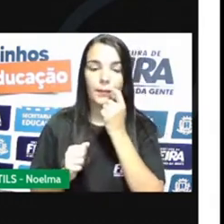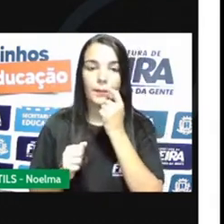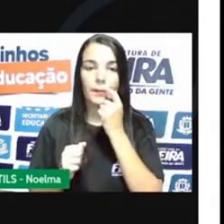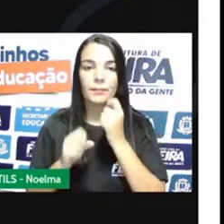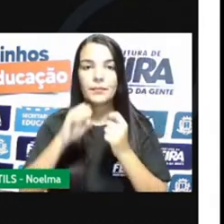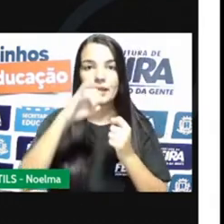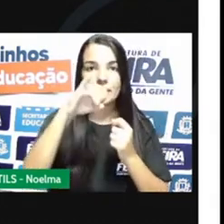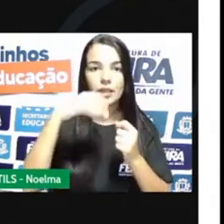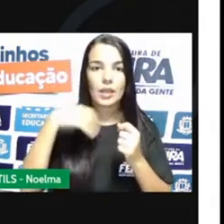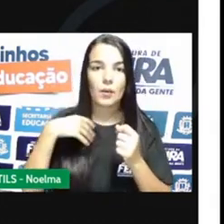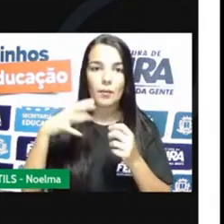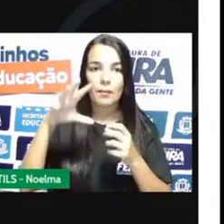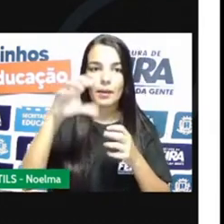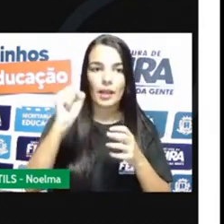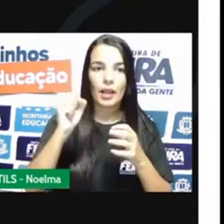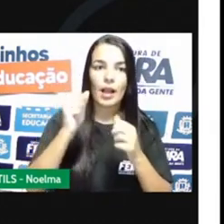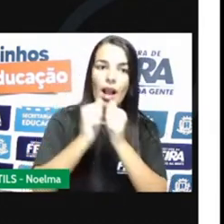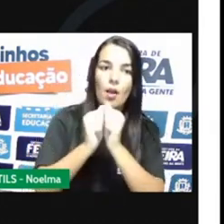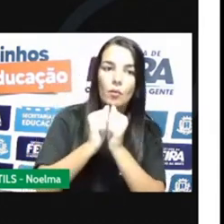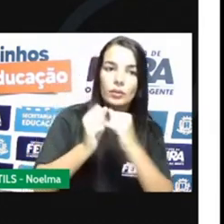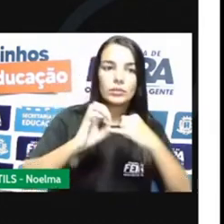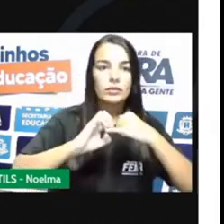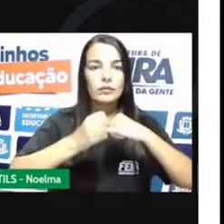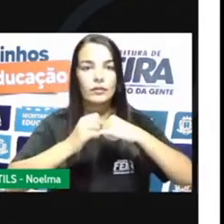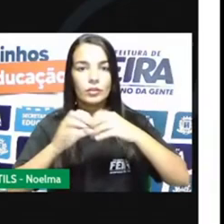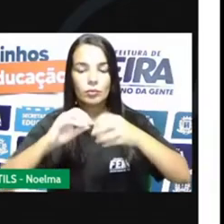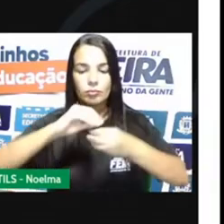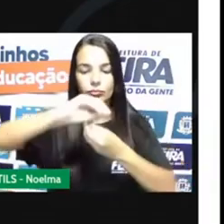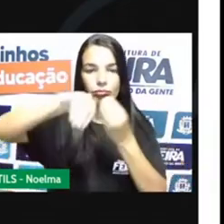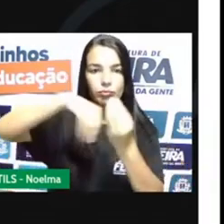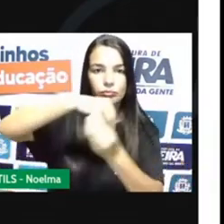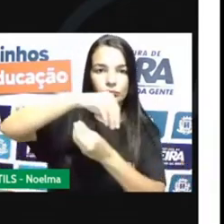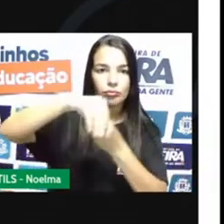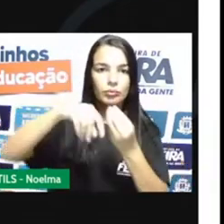Se eu pego o feijão e o arroz e eu misturo,